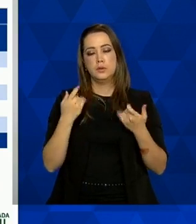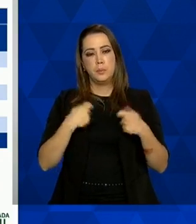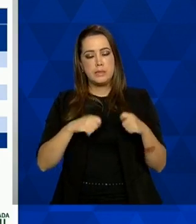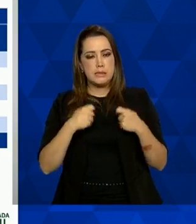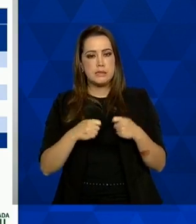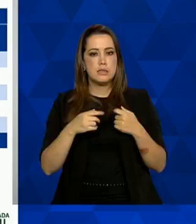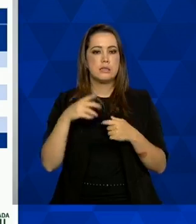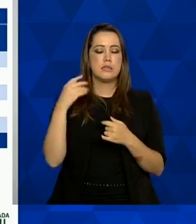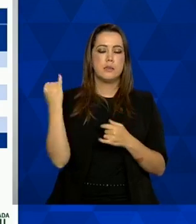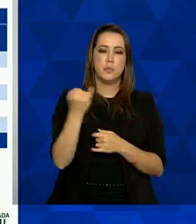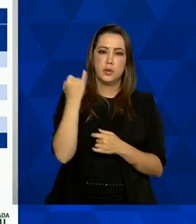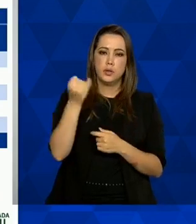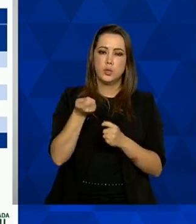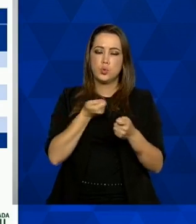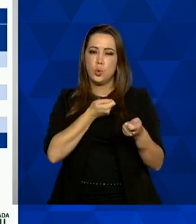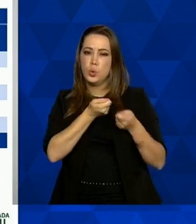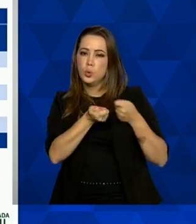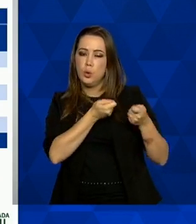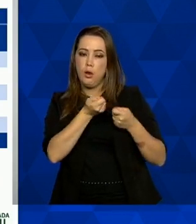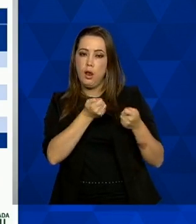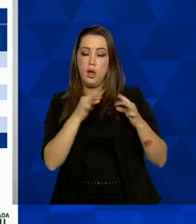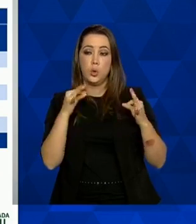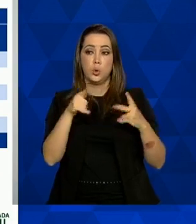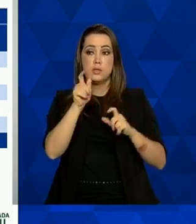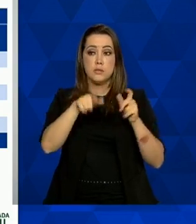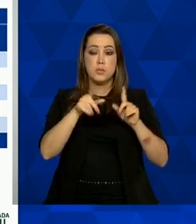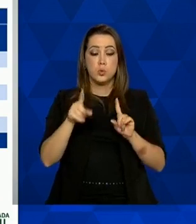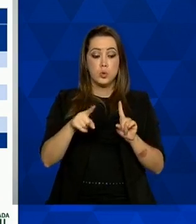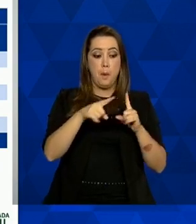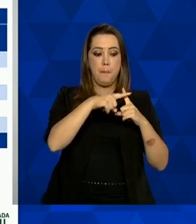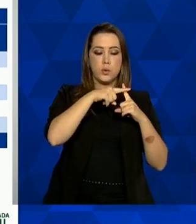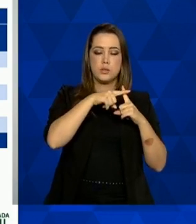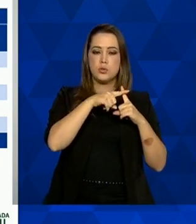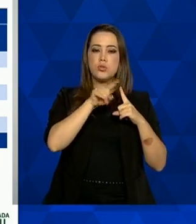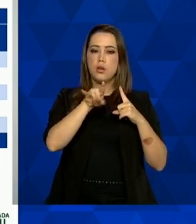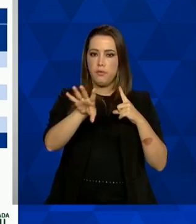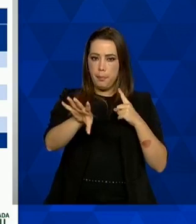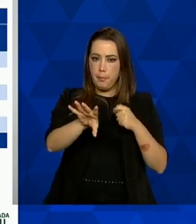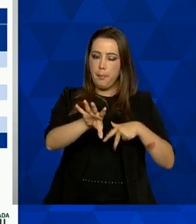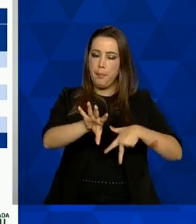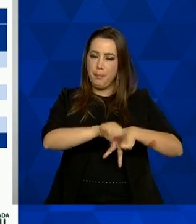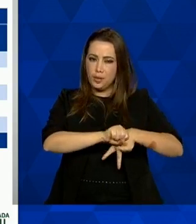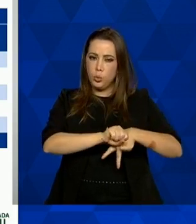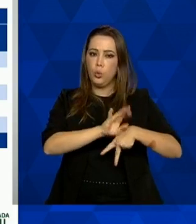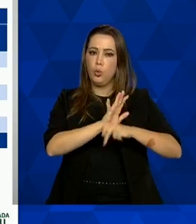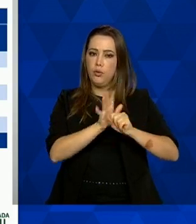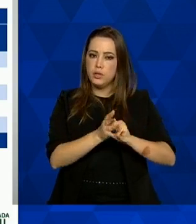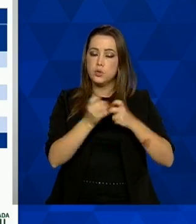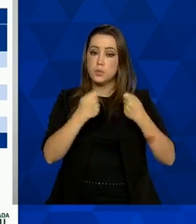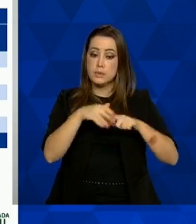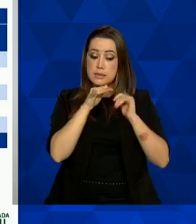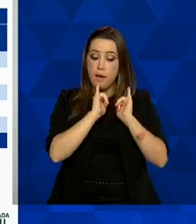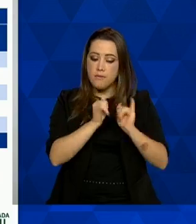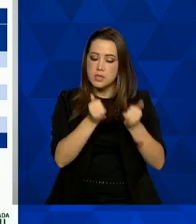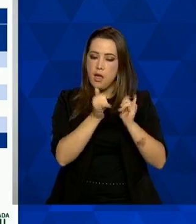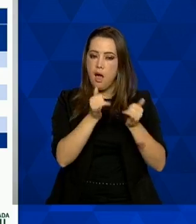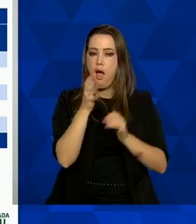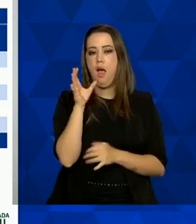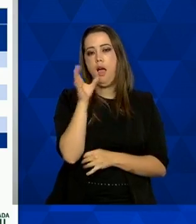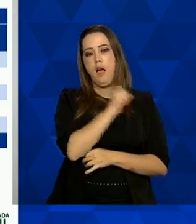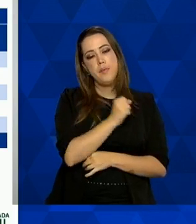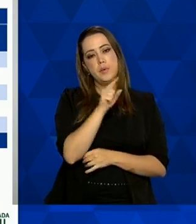monitoramento dos contatos todos os casos positivos eles tem que ser notificados e tem todos os